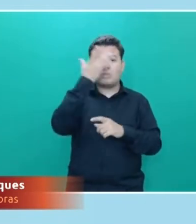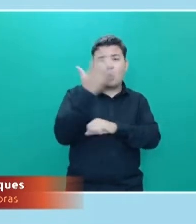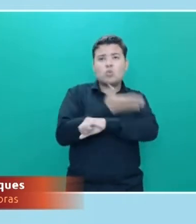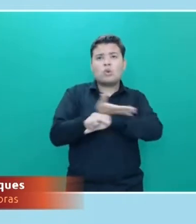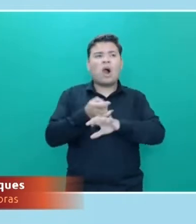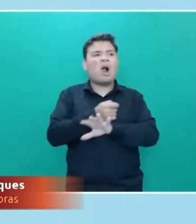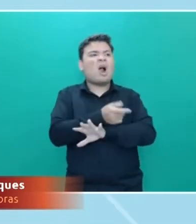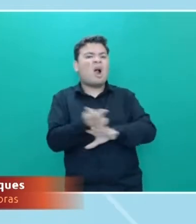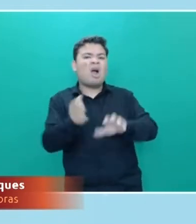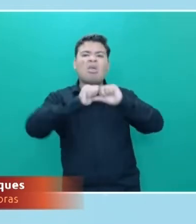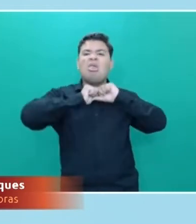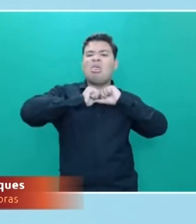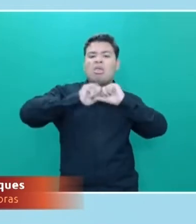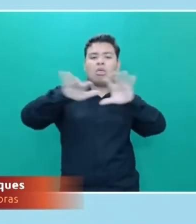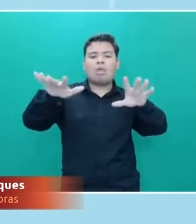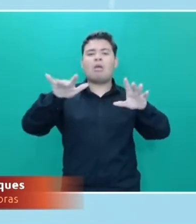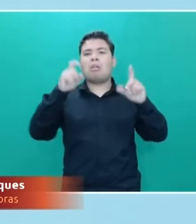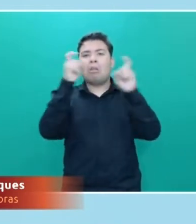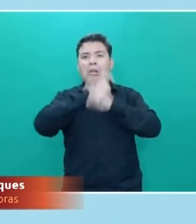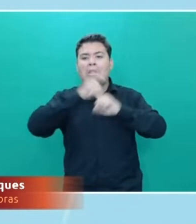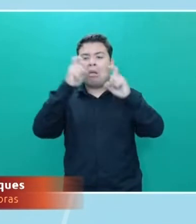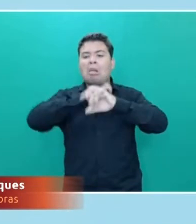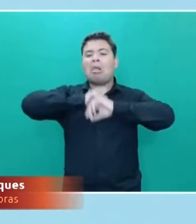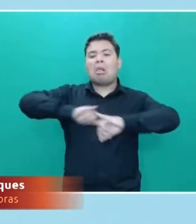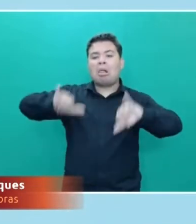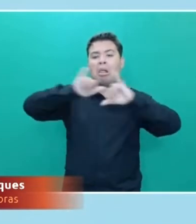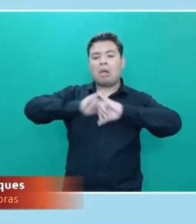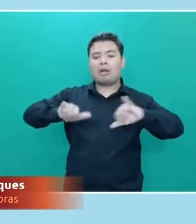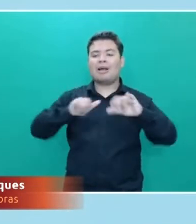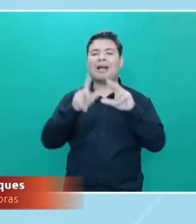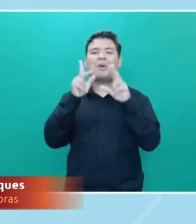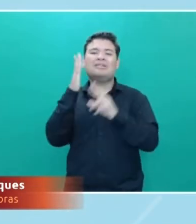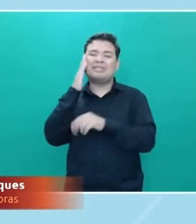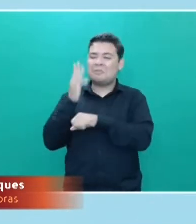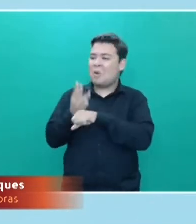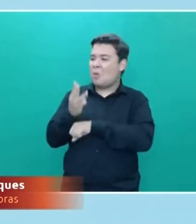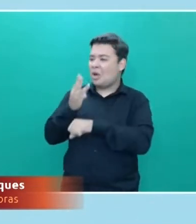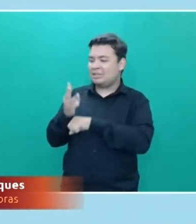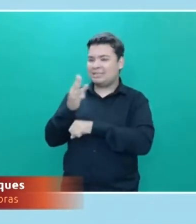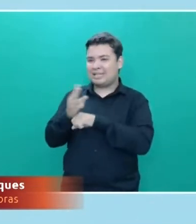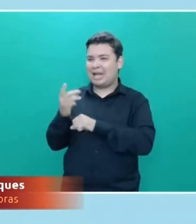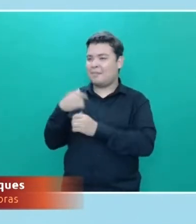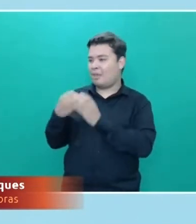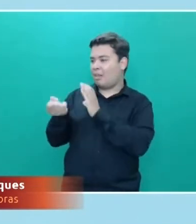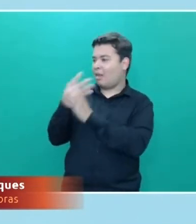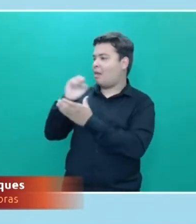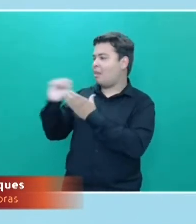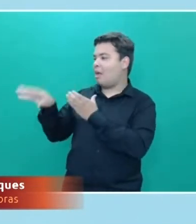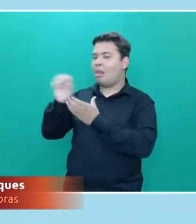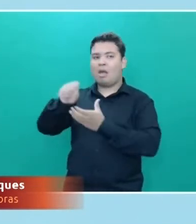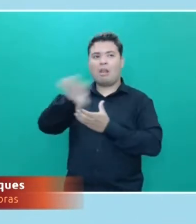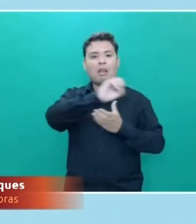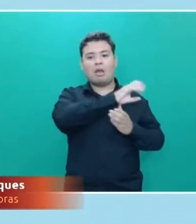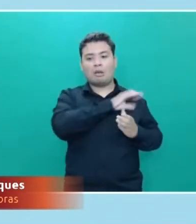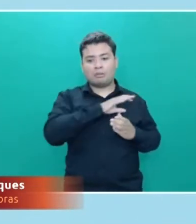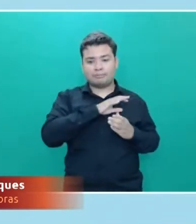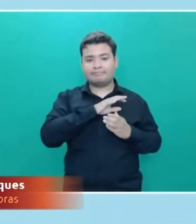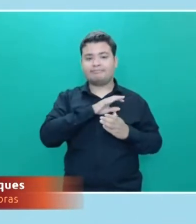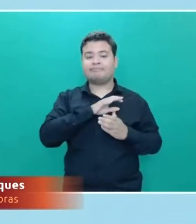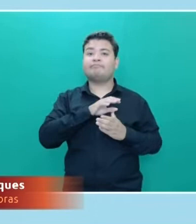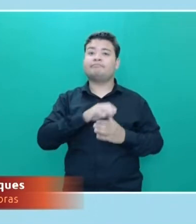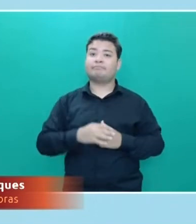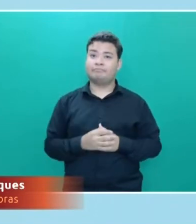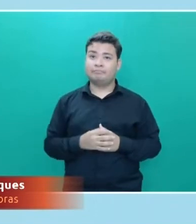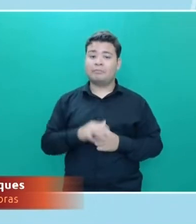prática muito corriqueira, né? Aquela famosa correntezinha ali no WhatsApp, que você acha que é inofensiva, e que muitas vezes, em alguns